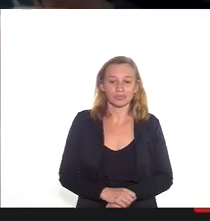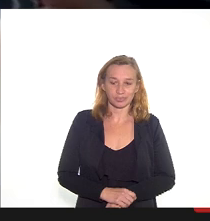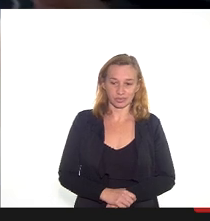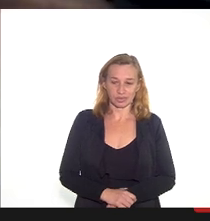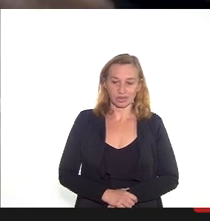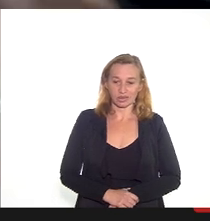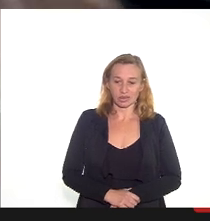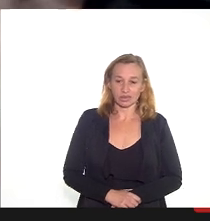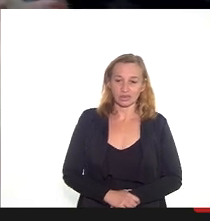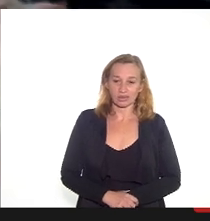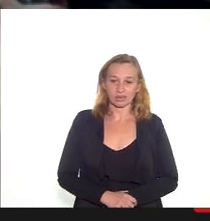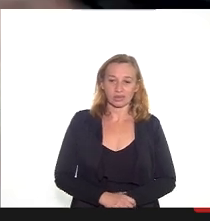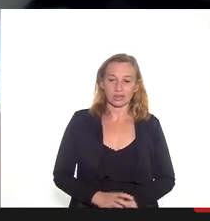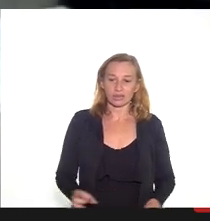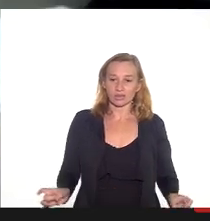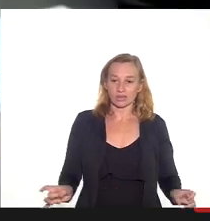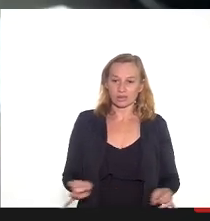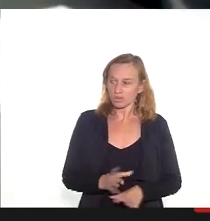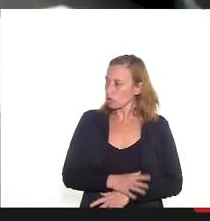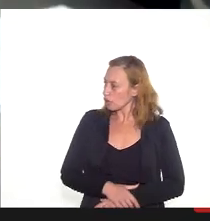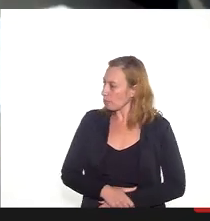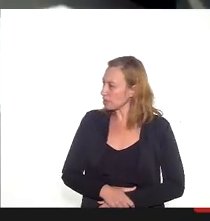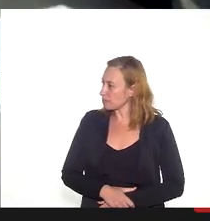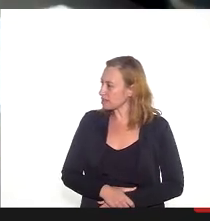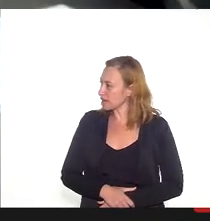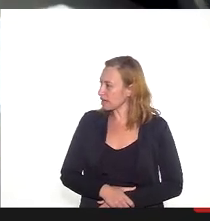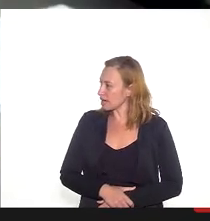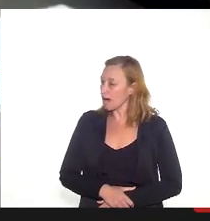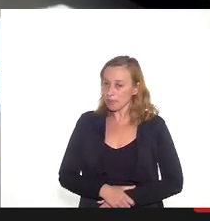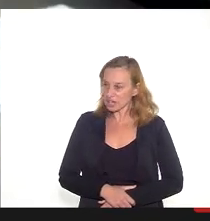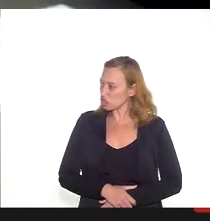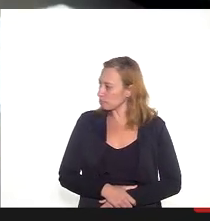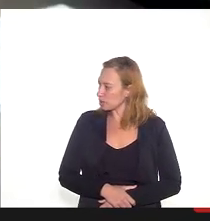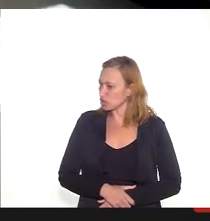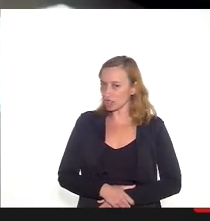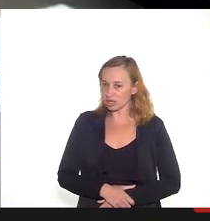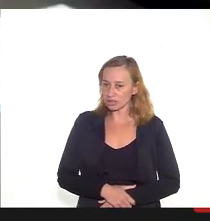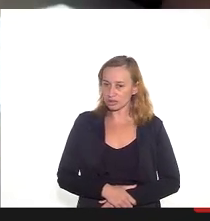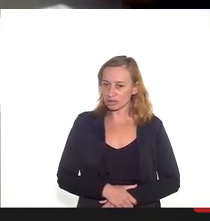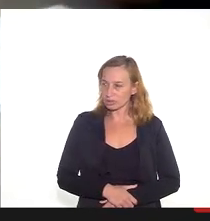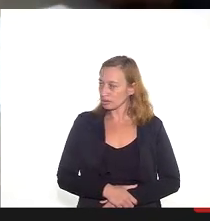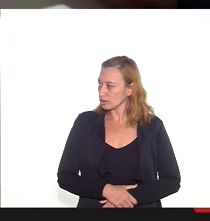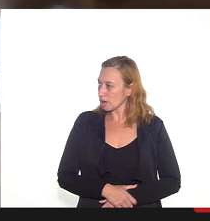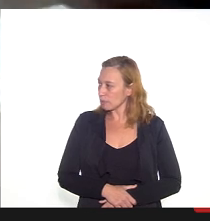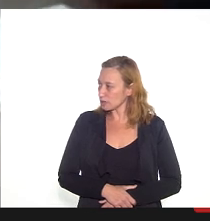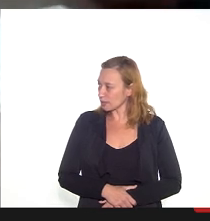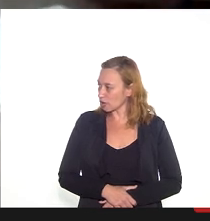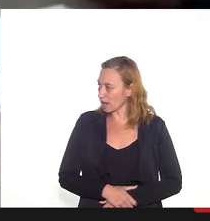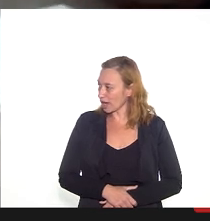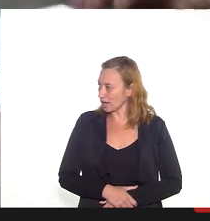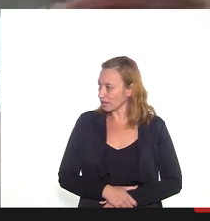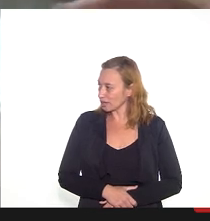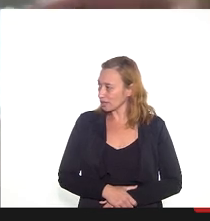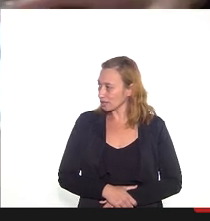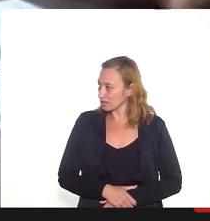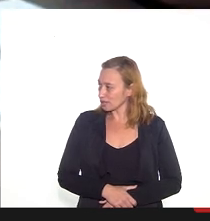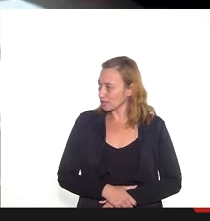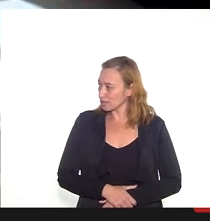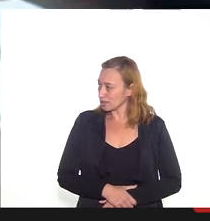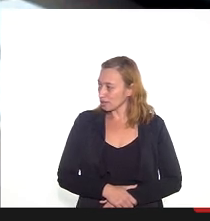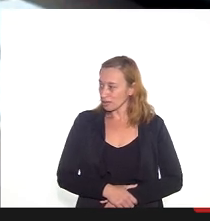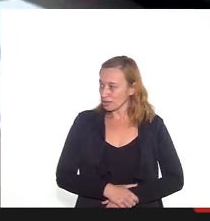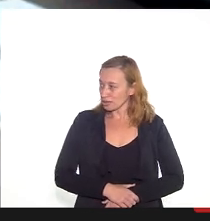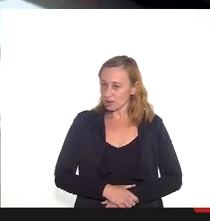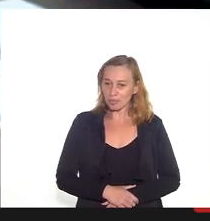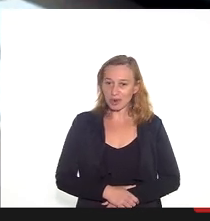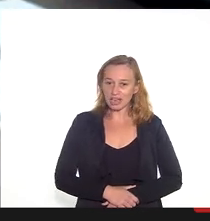ela está pronta para abrir. A gente entende o estado do rabino como um hospital de média para